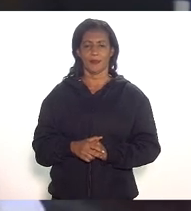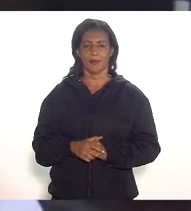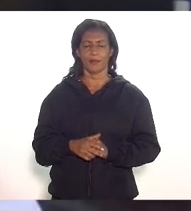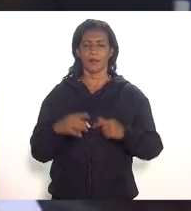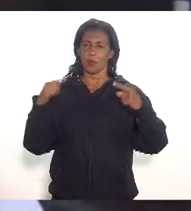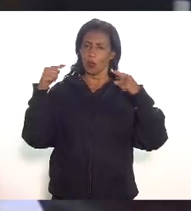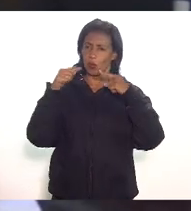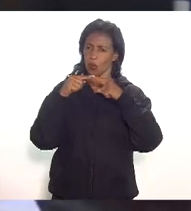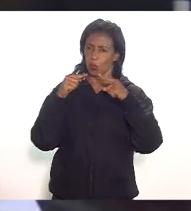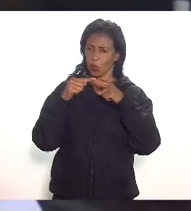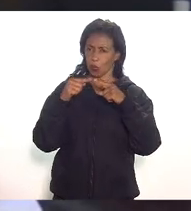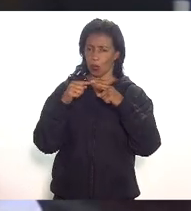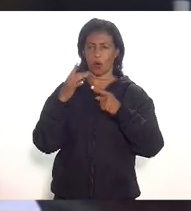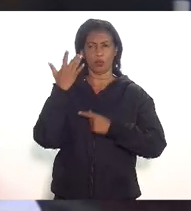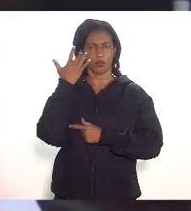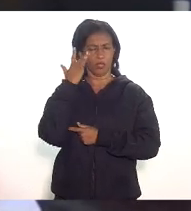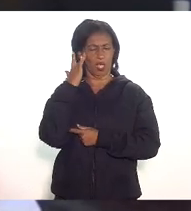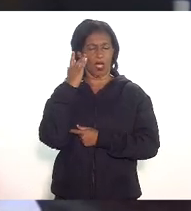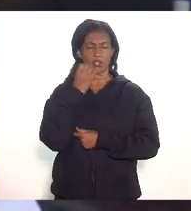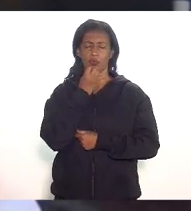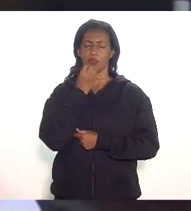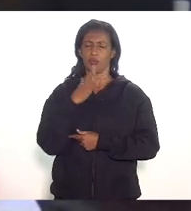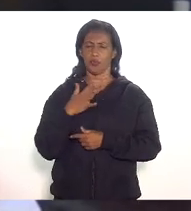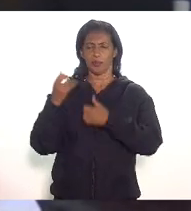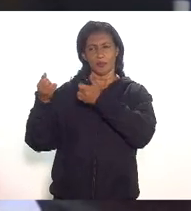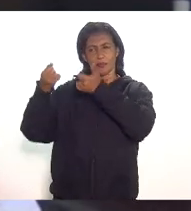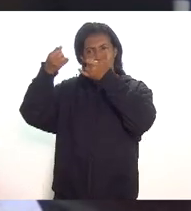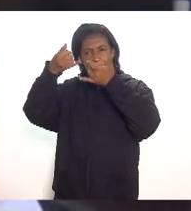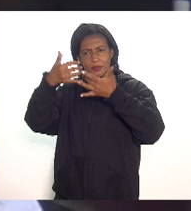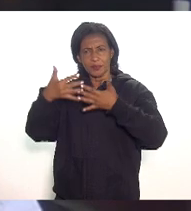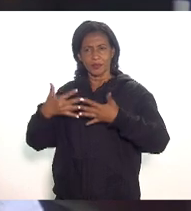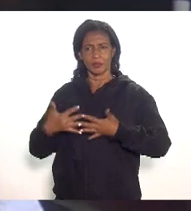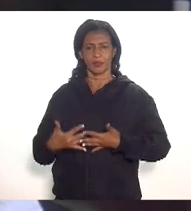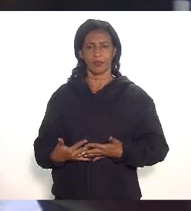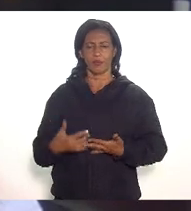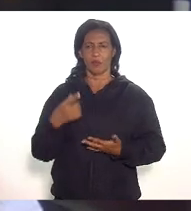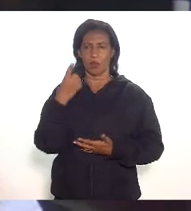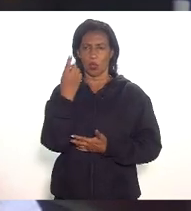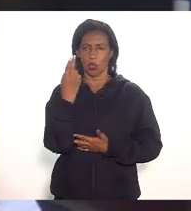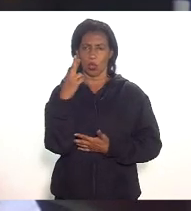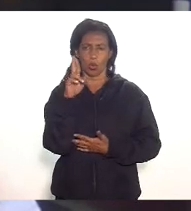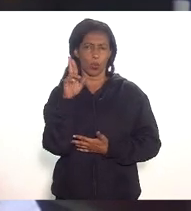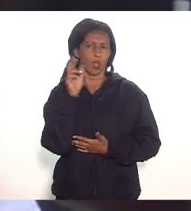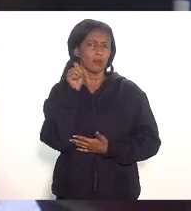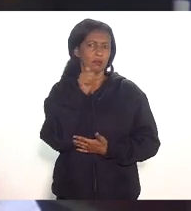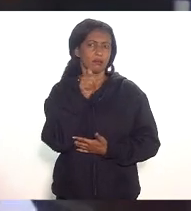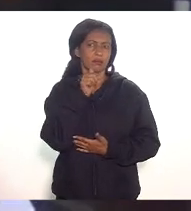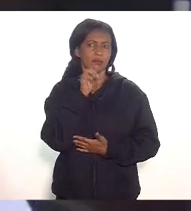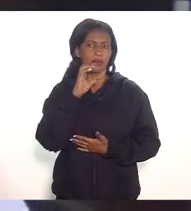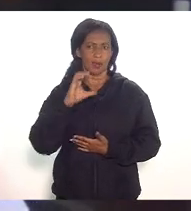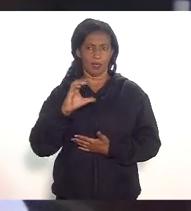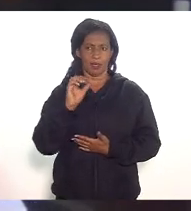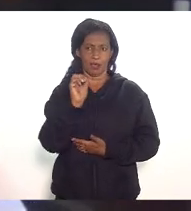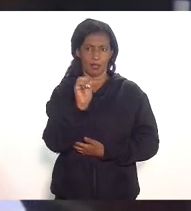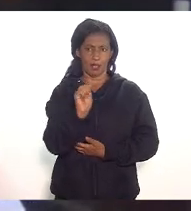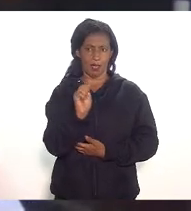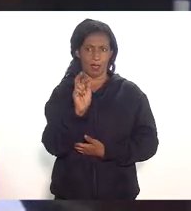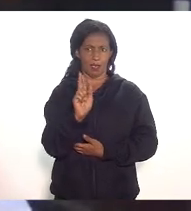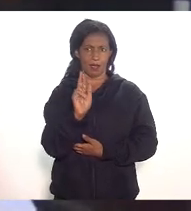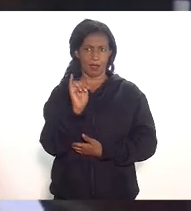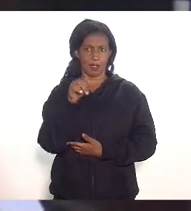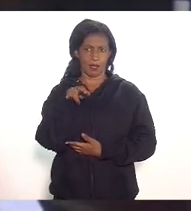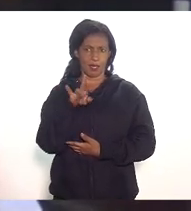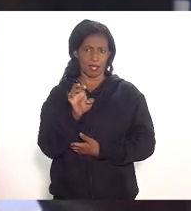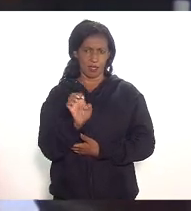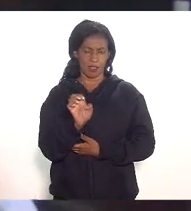concordo e acho que foi muito bem colocado pela doutora doutora Karine com esta